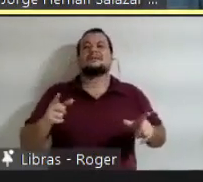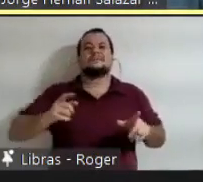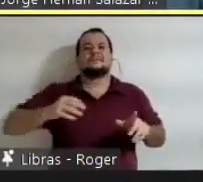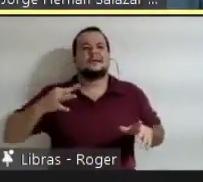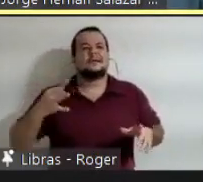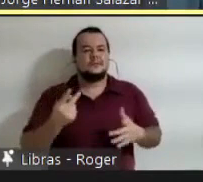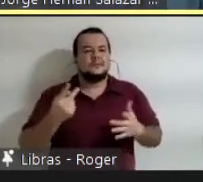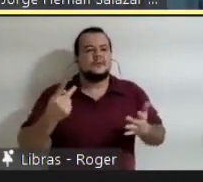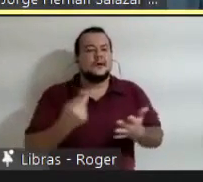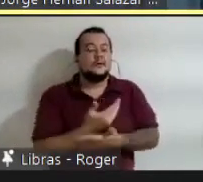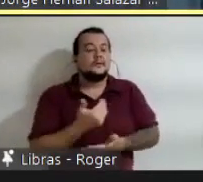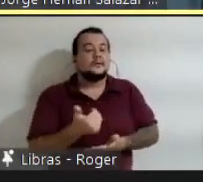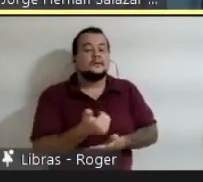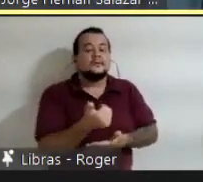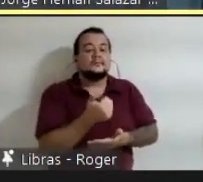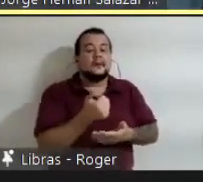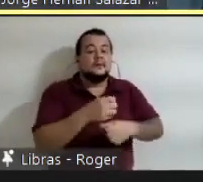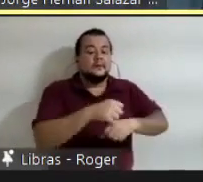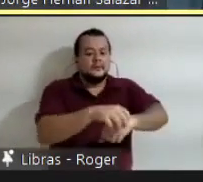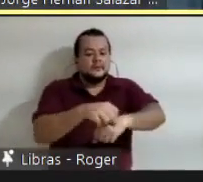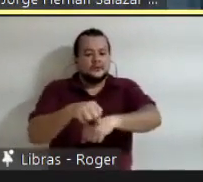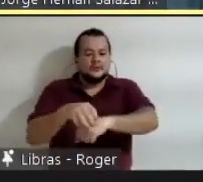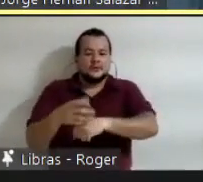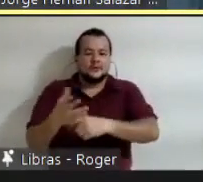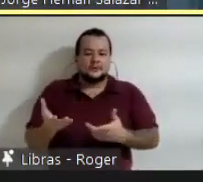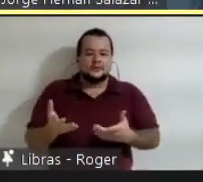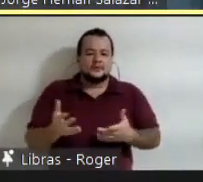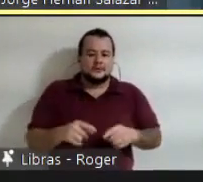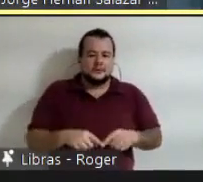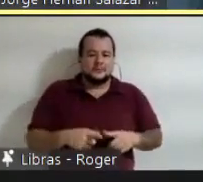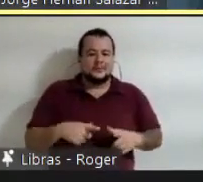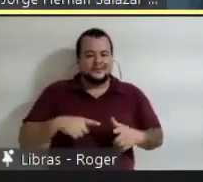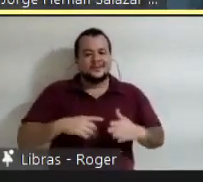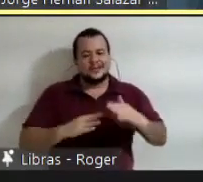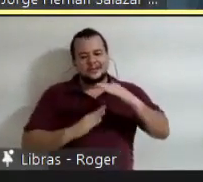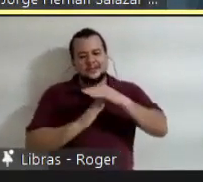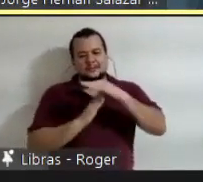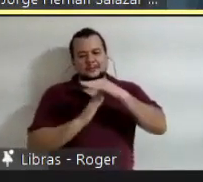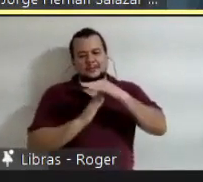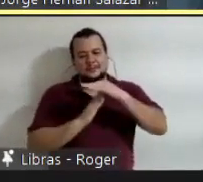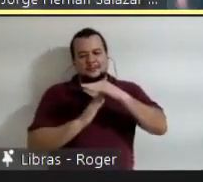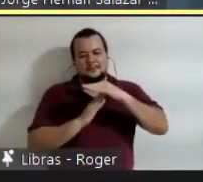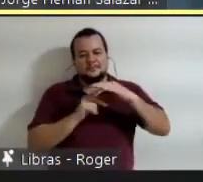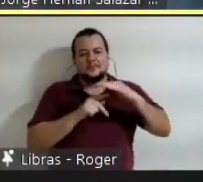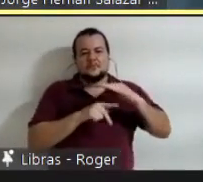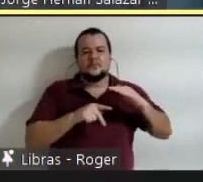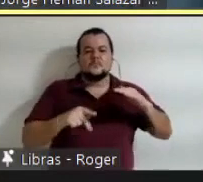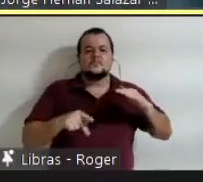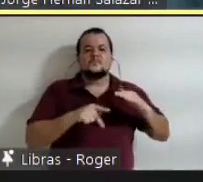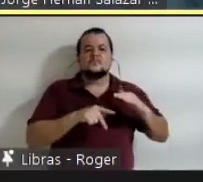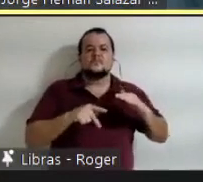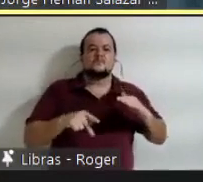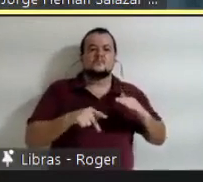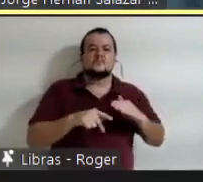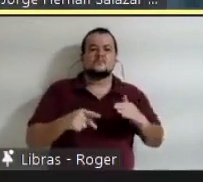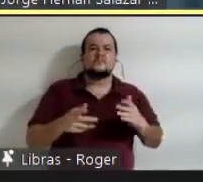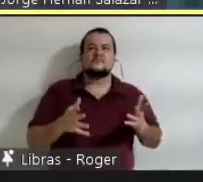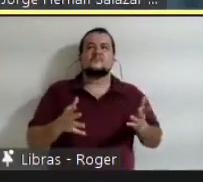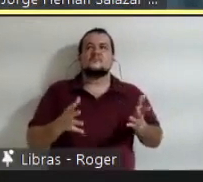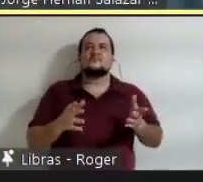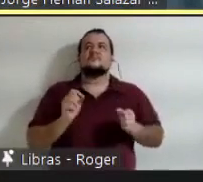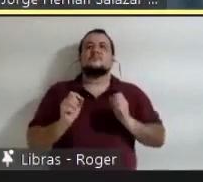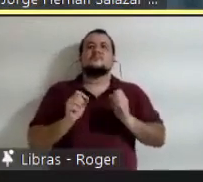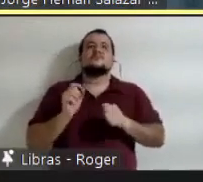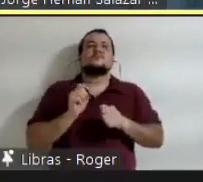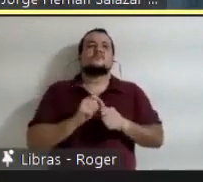mas é uma limitación. Os professores terminamos professando um conhecimento.